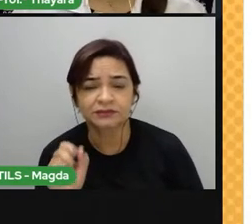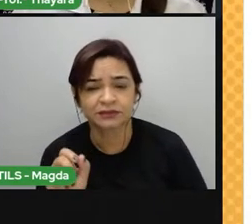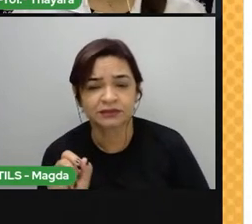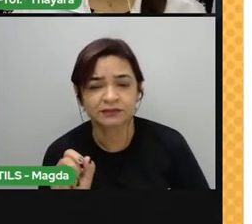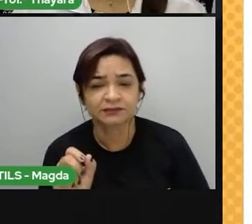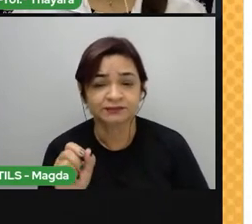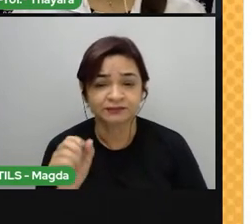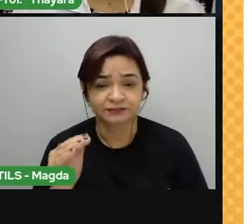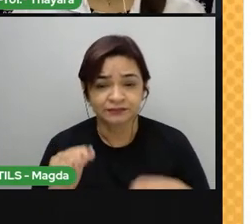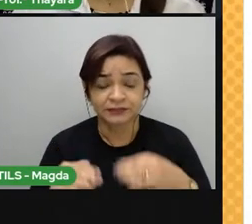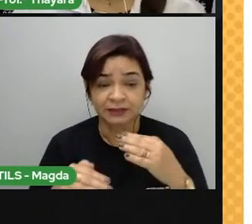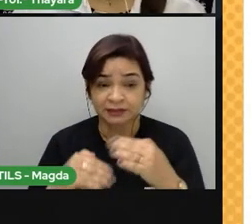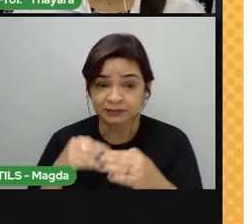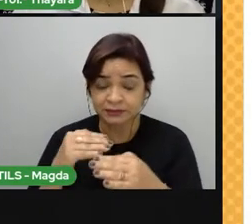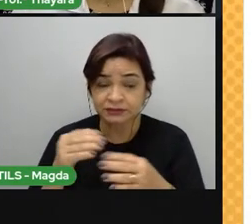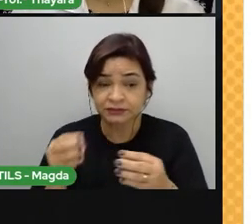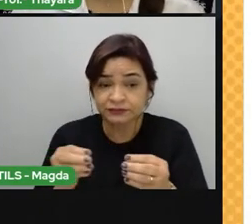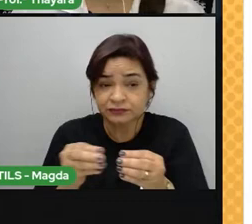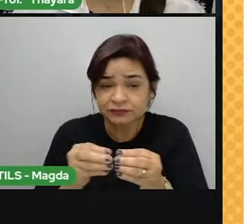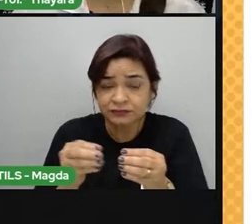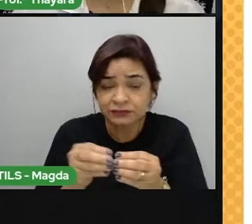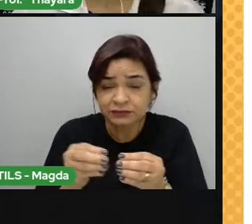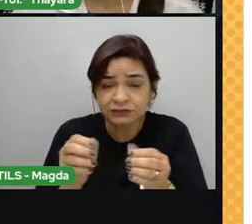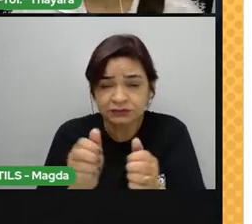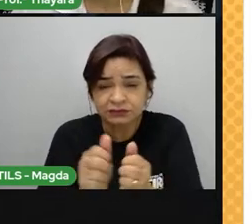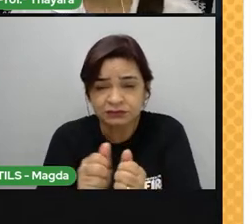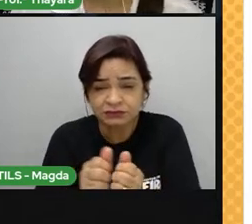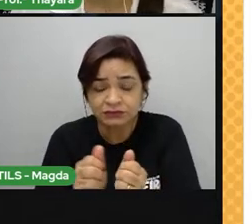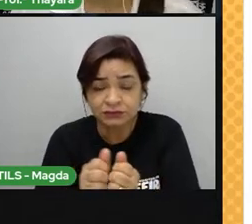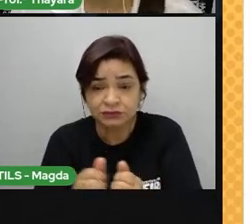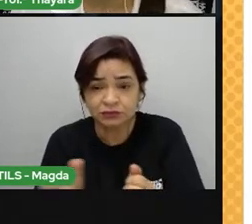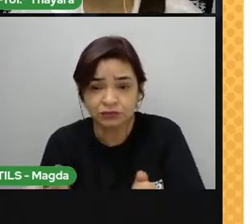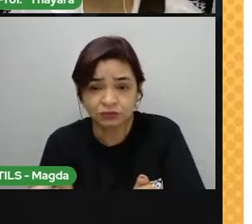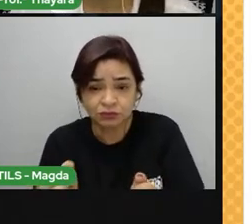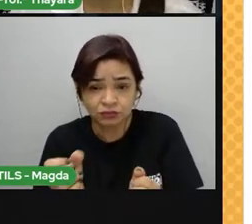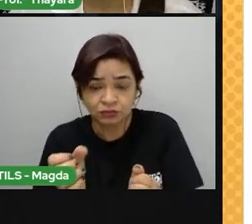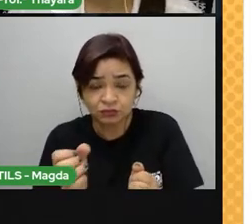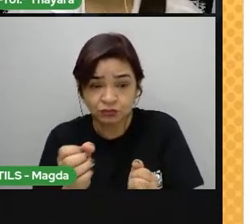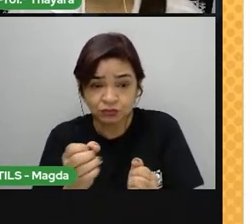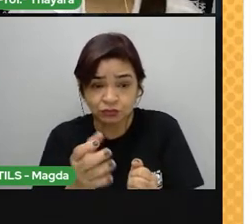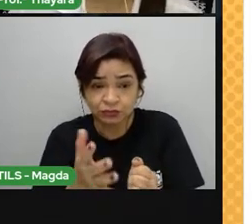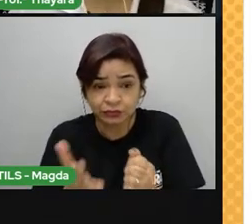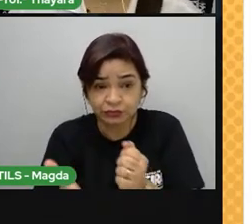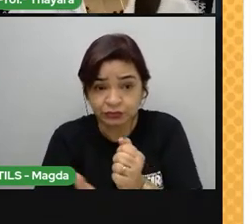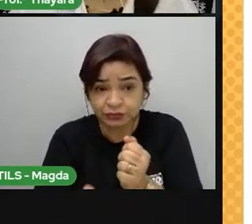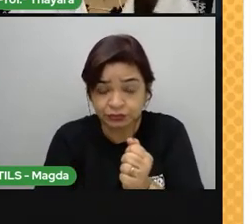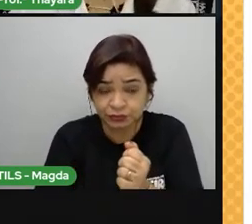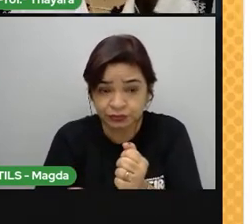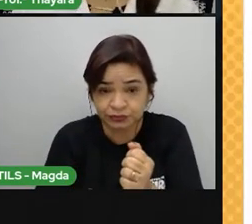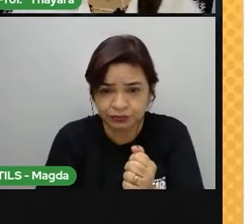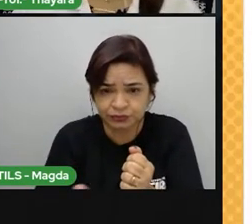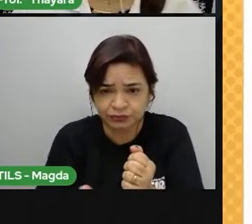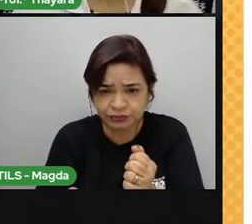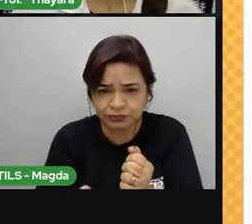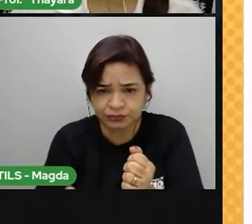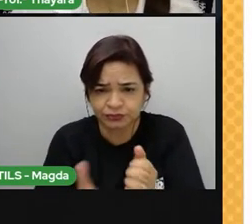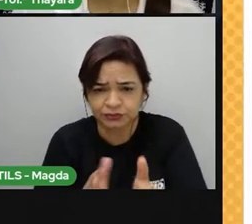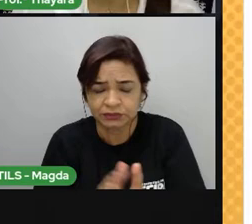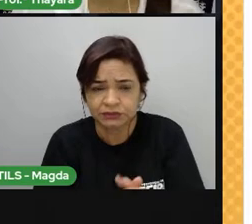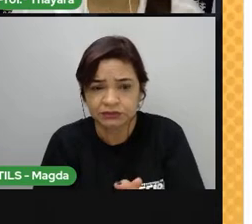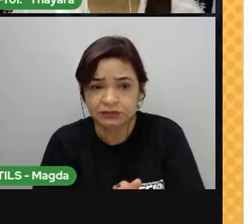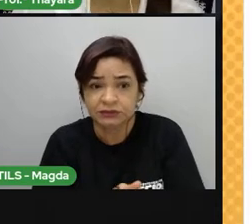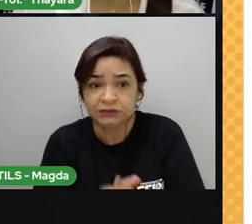medida em que esses fragmentos se acumulam, os novos sedimentos, as camadas inferiores, sob alta pressão e temperatura,